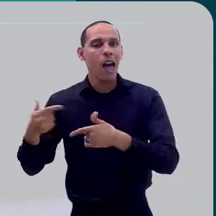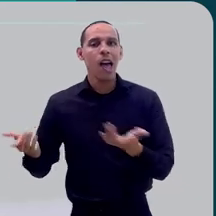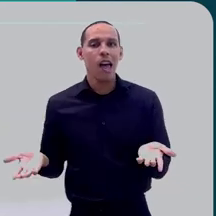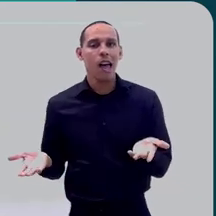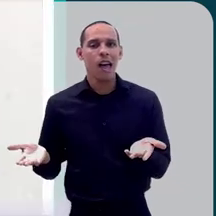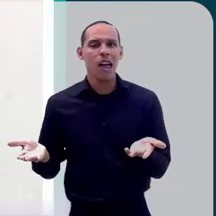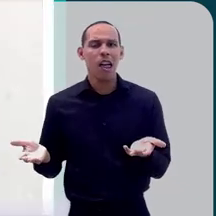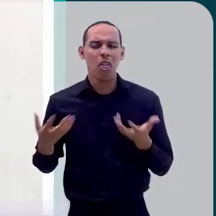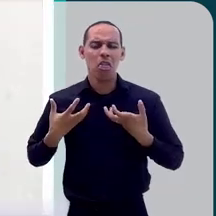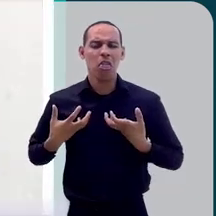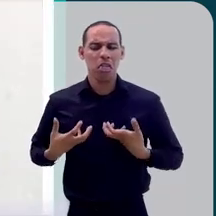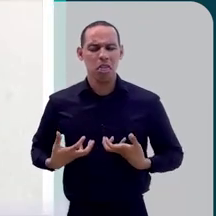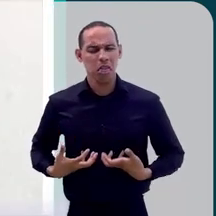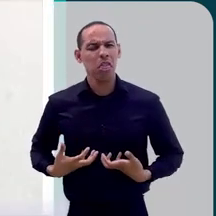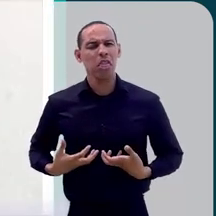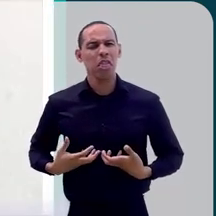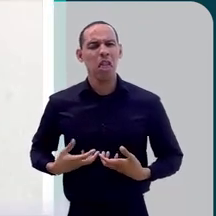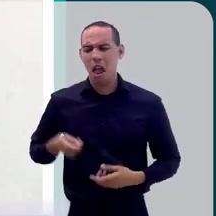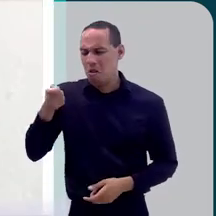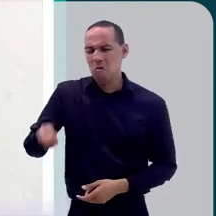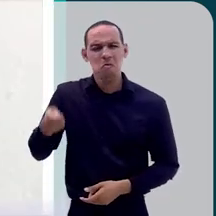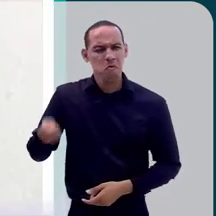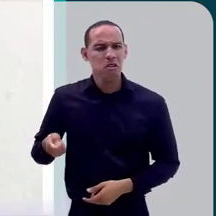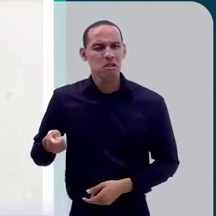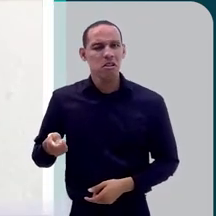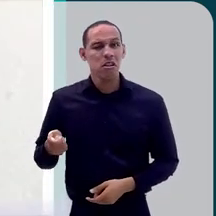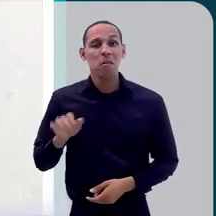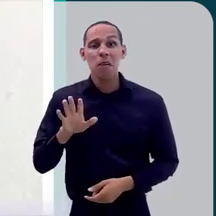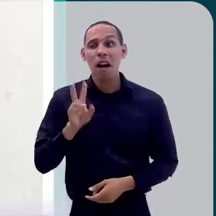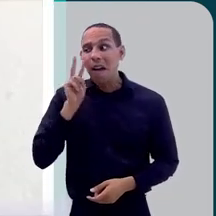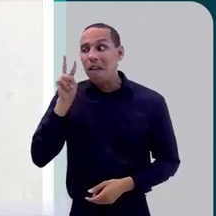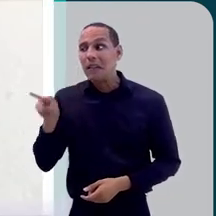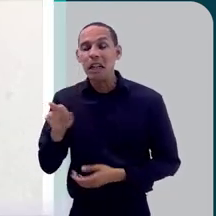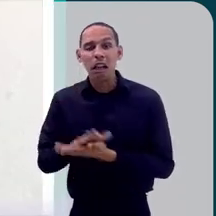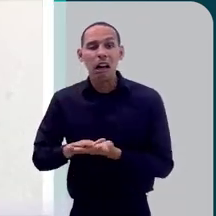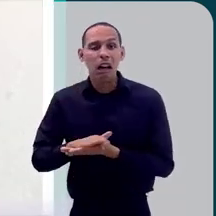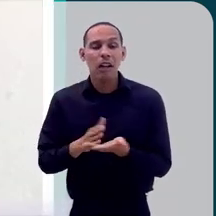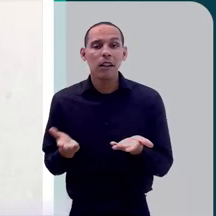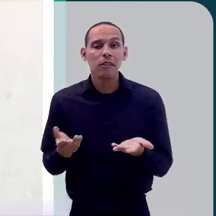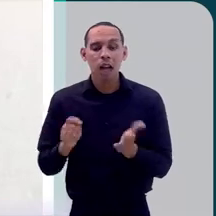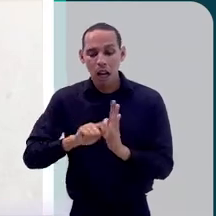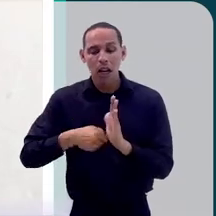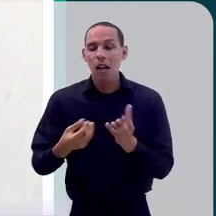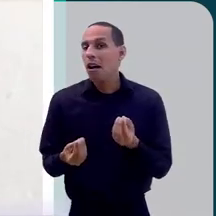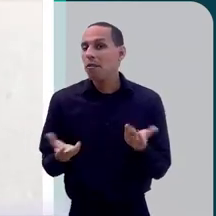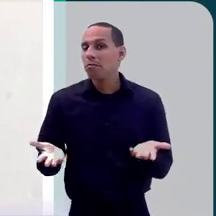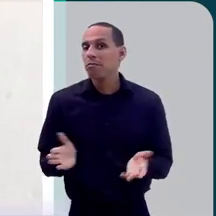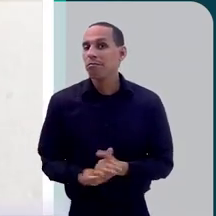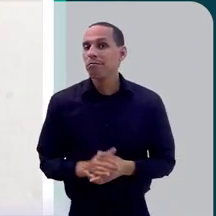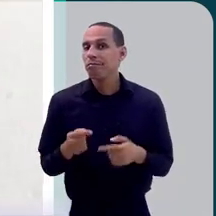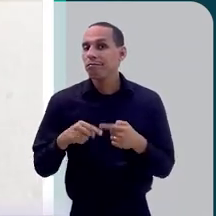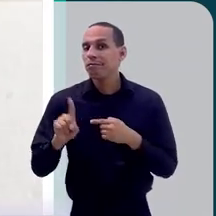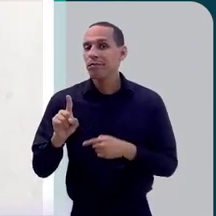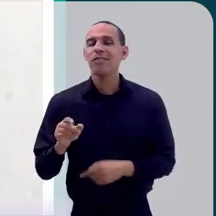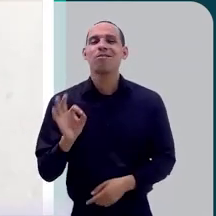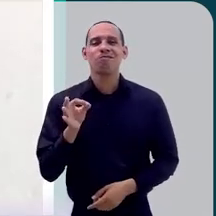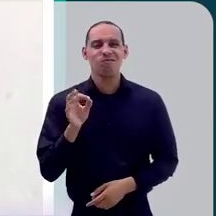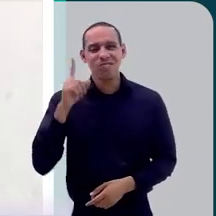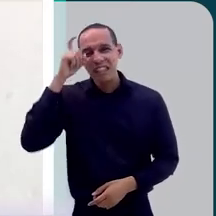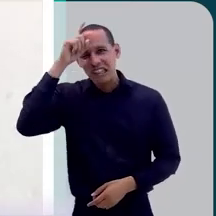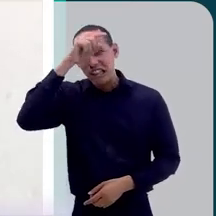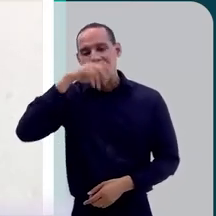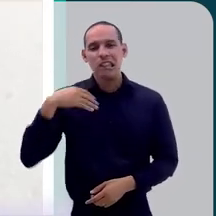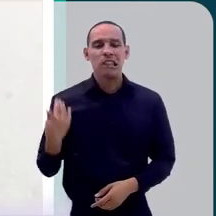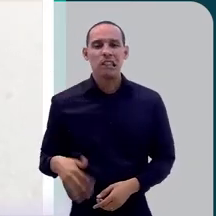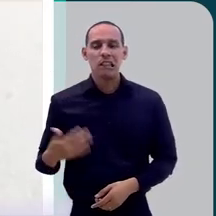tem um ambiente de trabalho exaustivo, abusivo, que for, se a gente não está vendo o ambiente de trabalho?